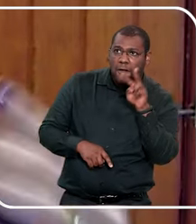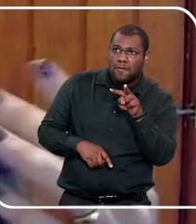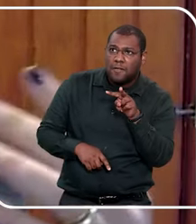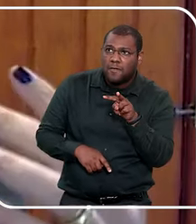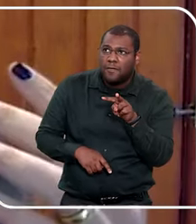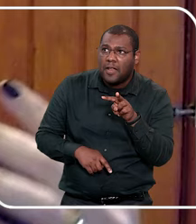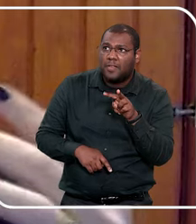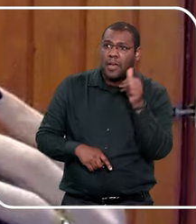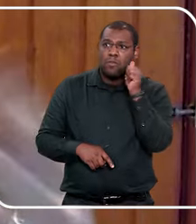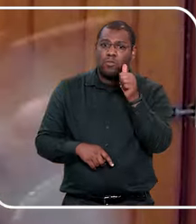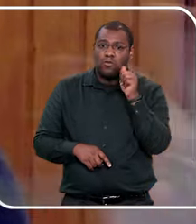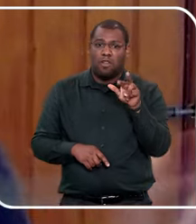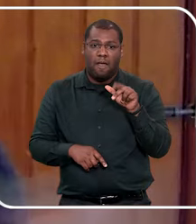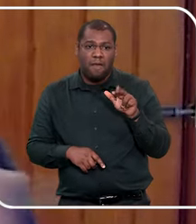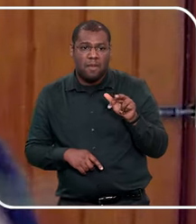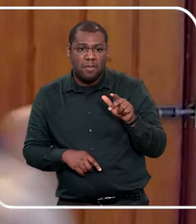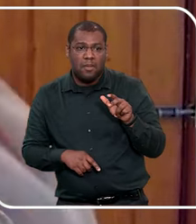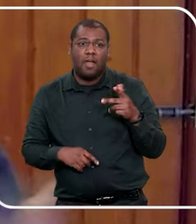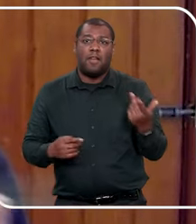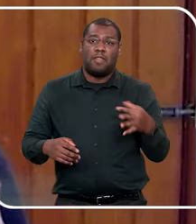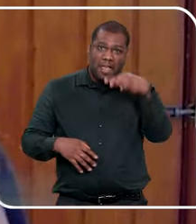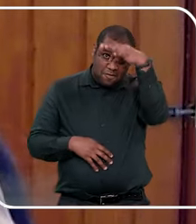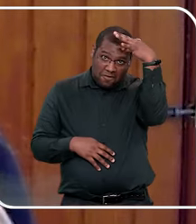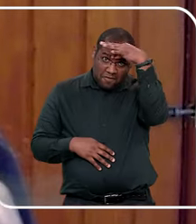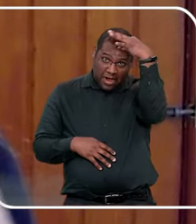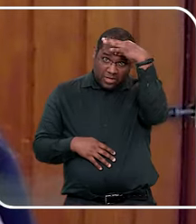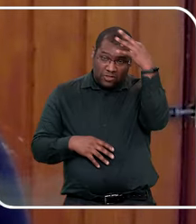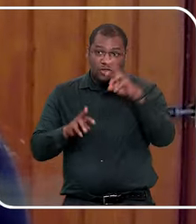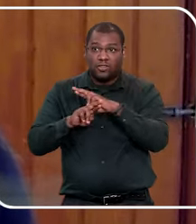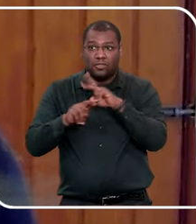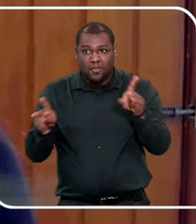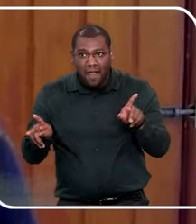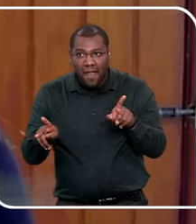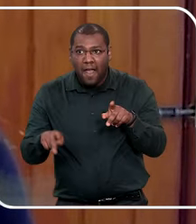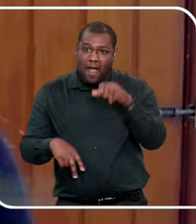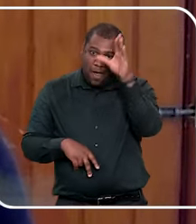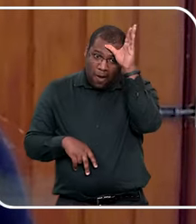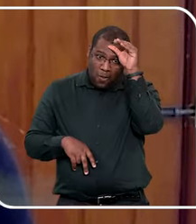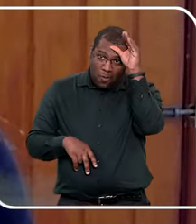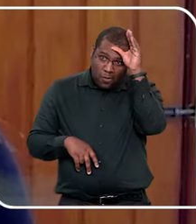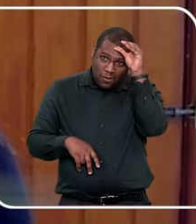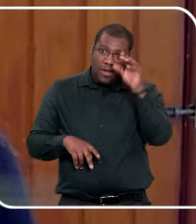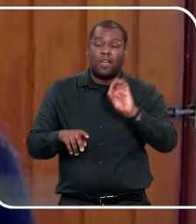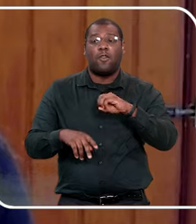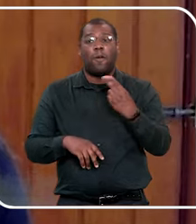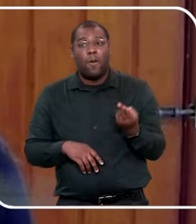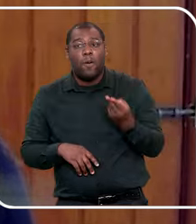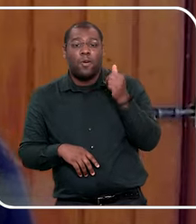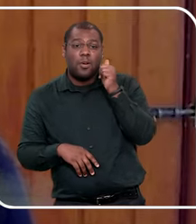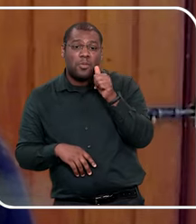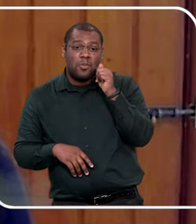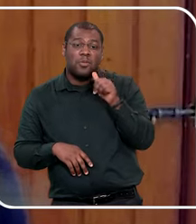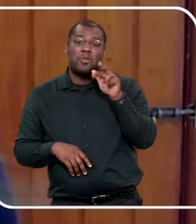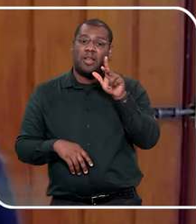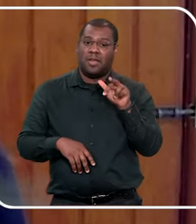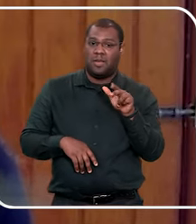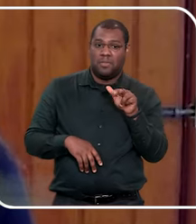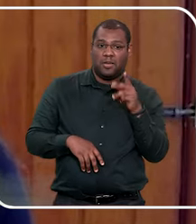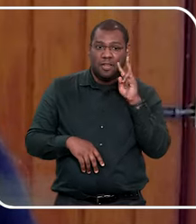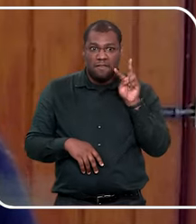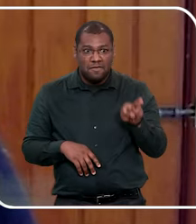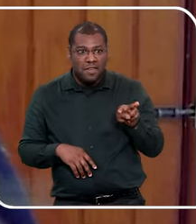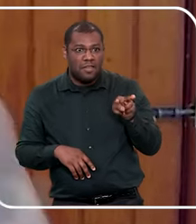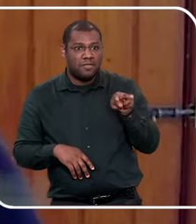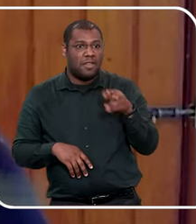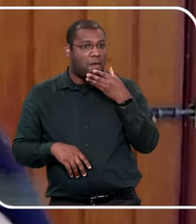ereção, porque está sentindo prazer, sentindo desejo, mas é natural o órgão masculino, principalmente, ter